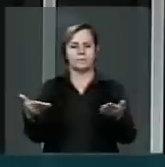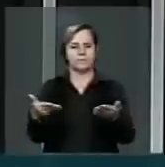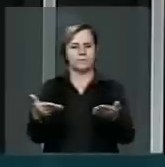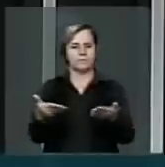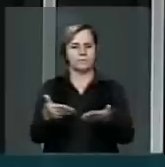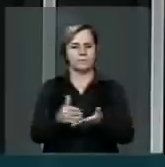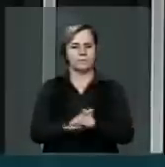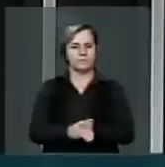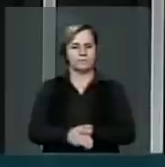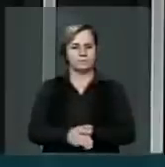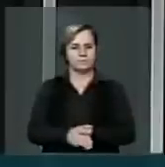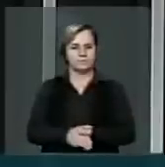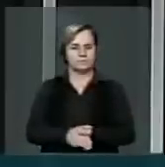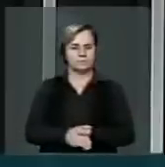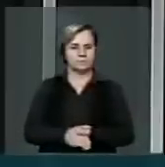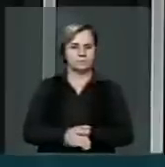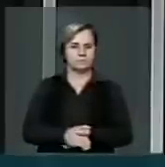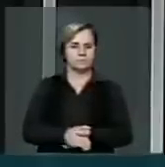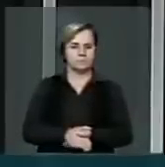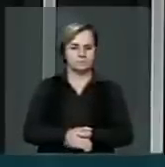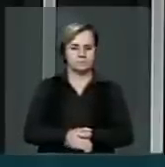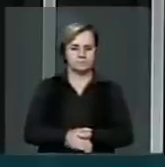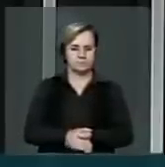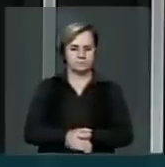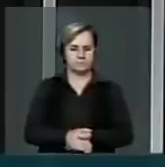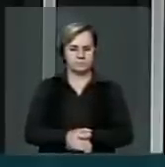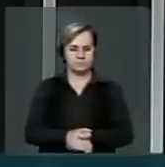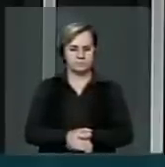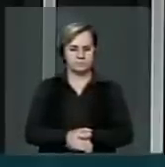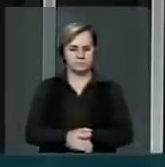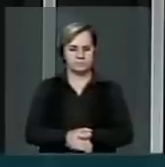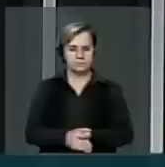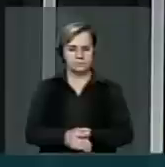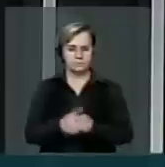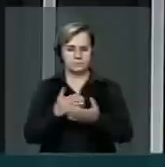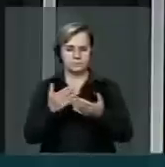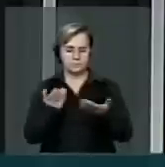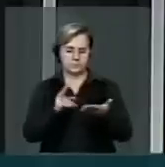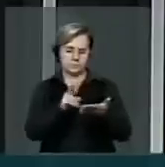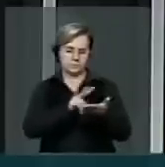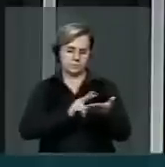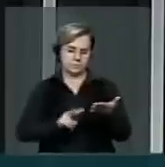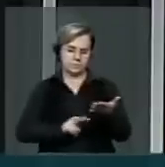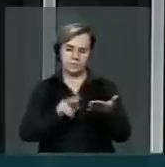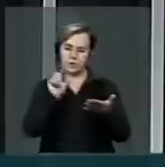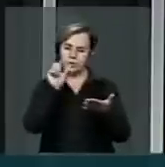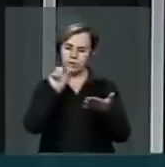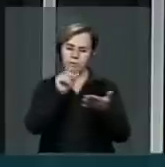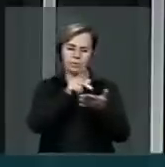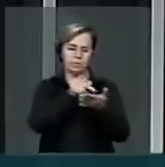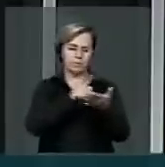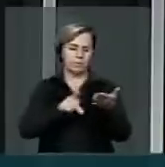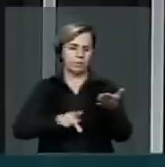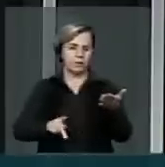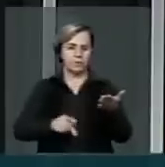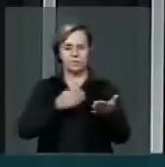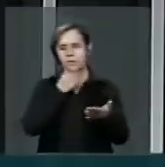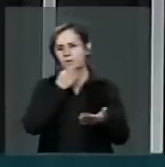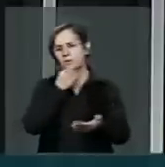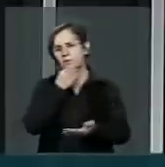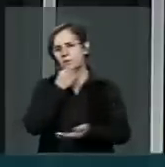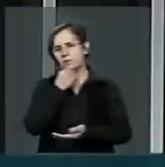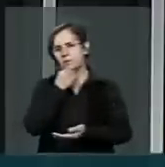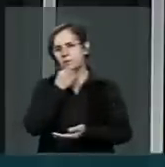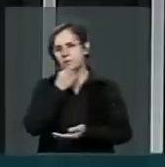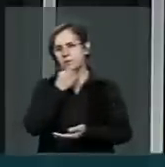aqui com parte de um poema do poeta do